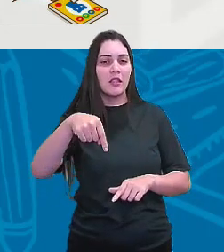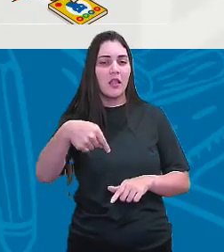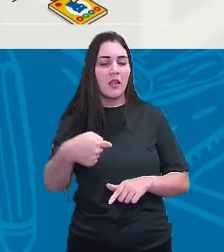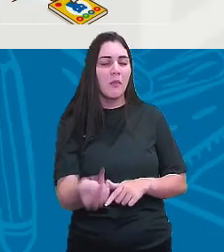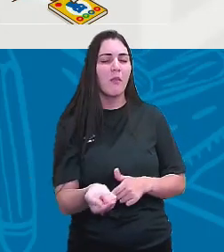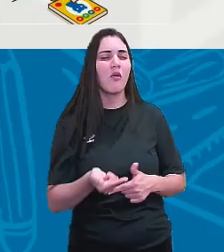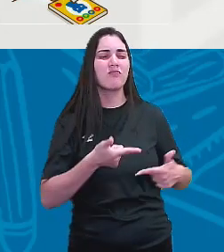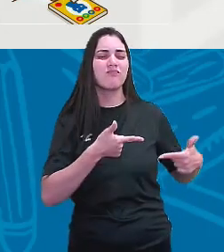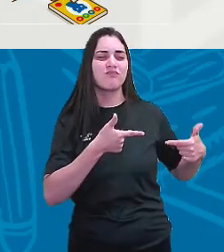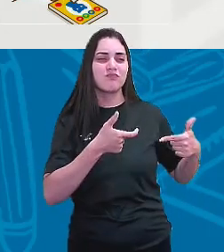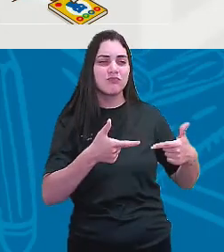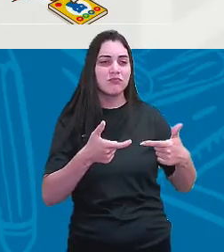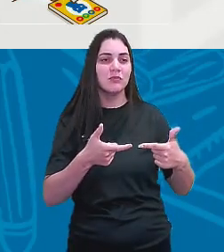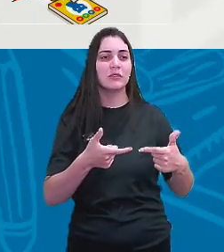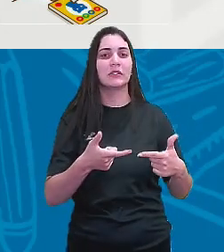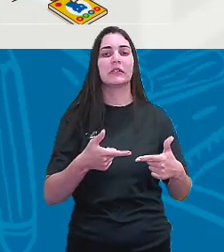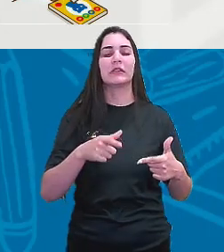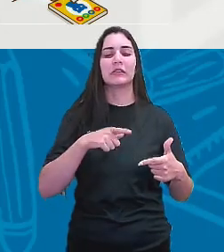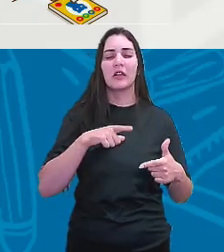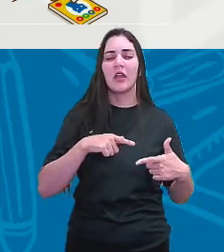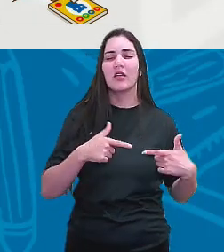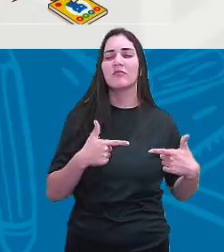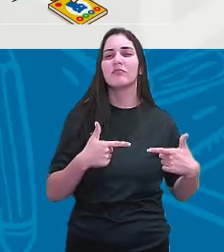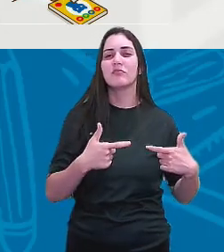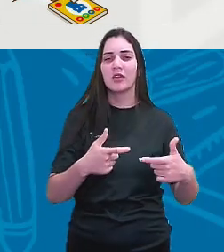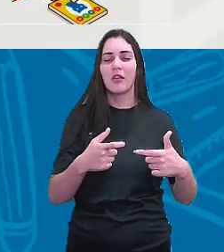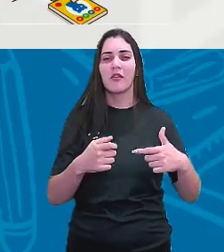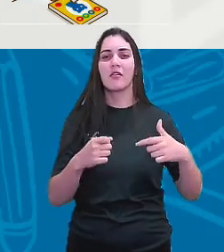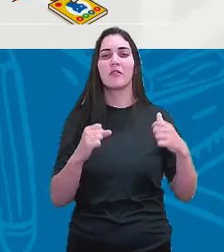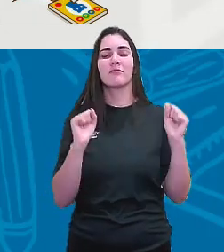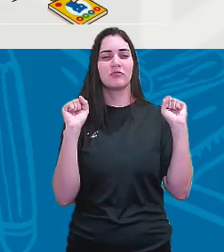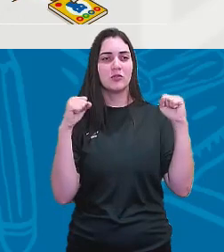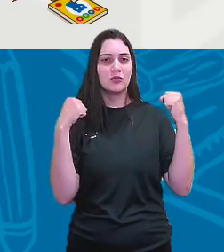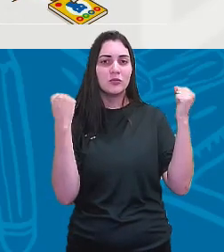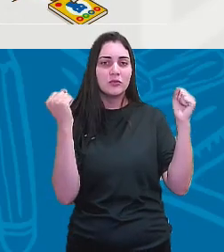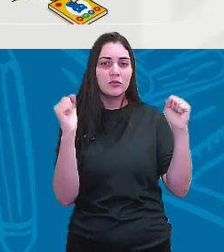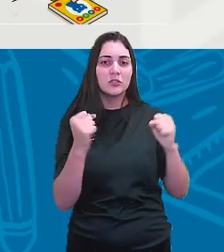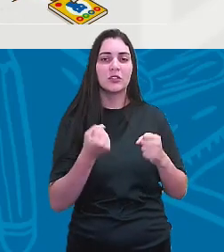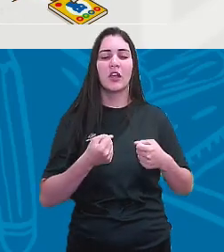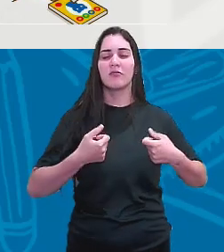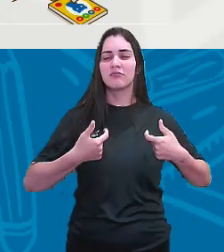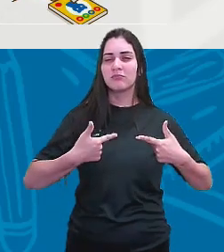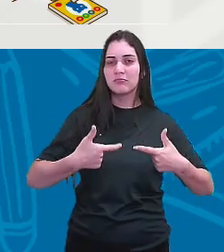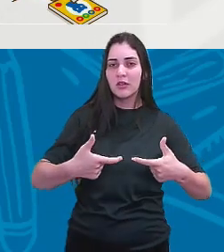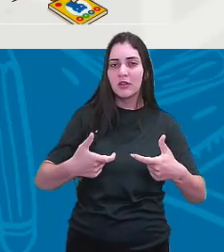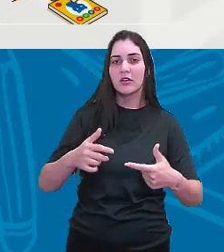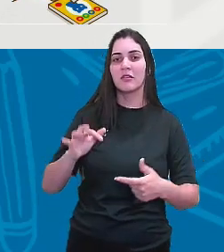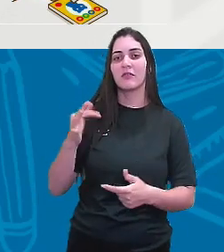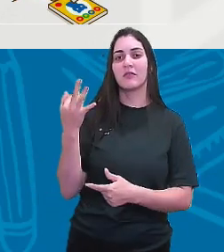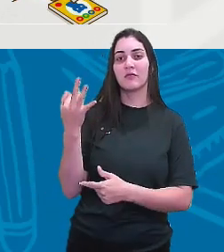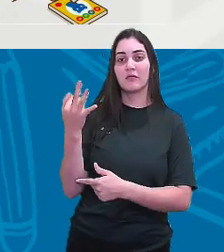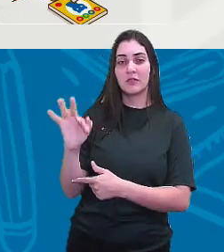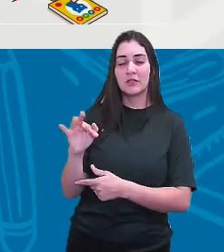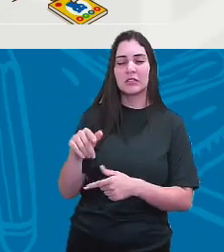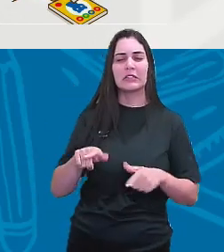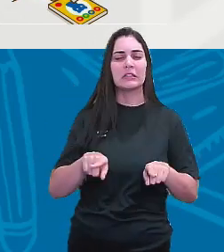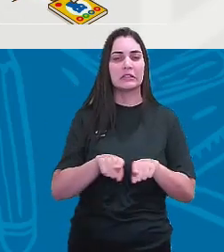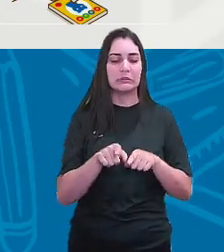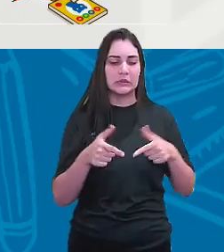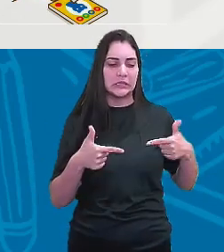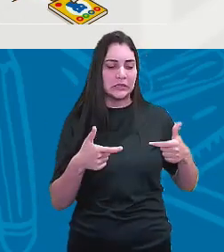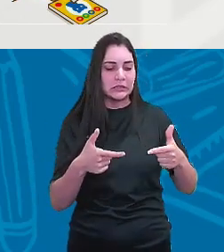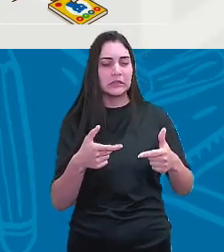revoluções, da revolução industrial, a revolução francesa, a revolução inglesa,